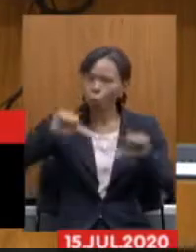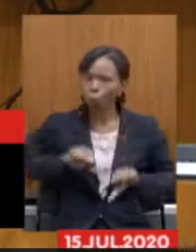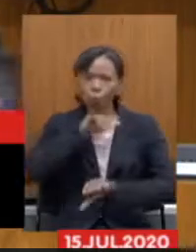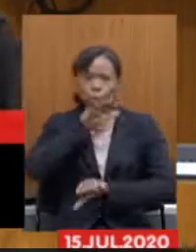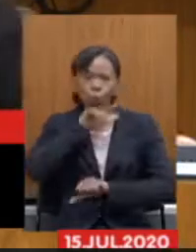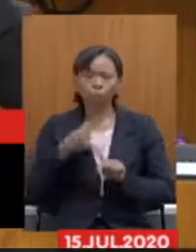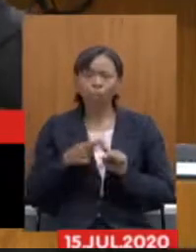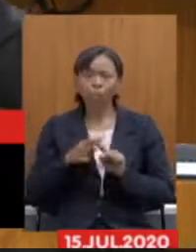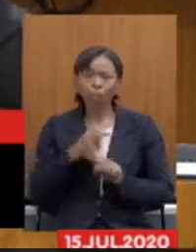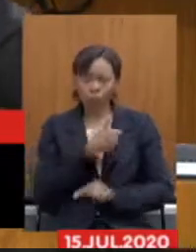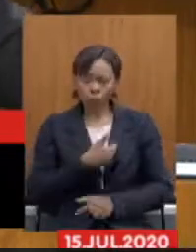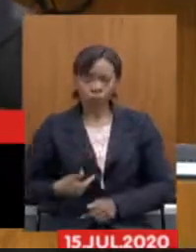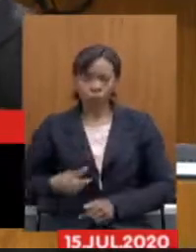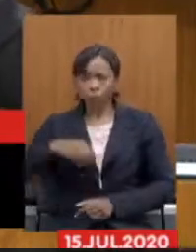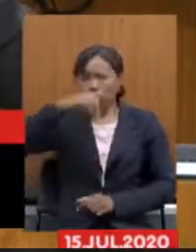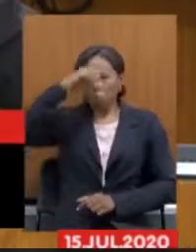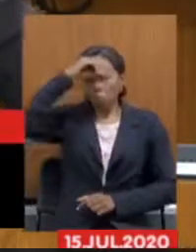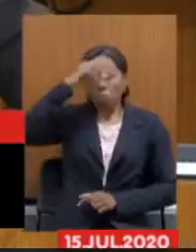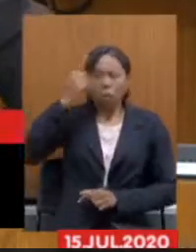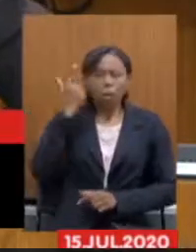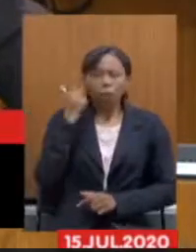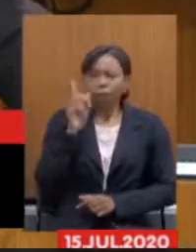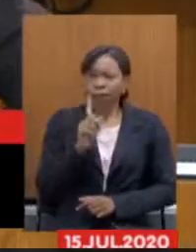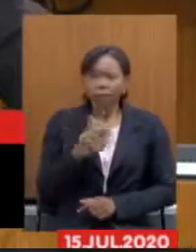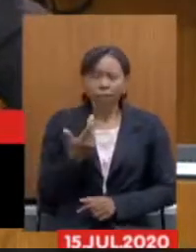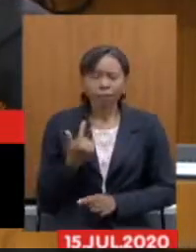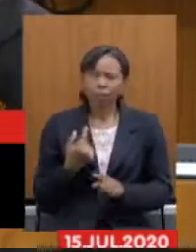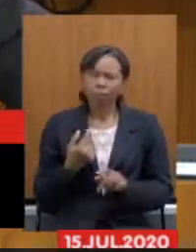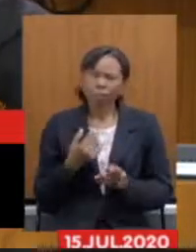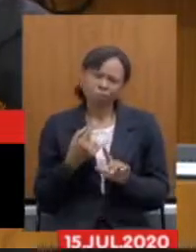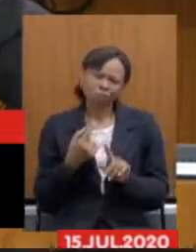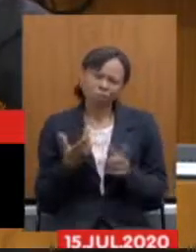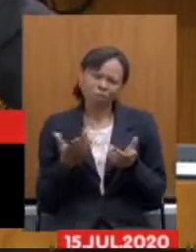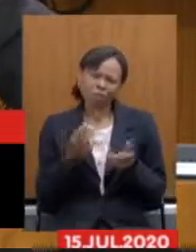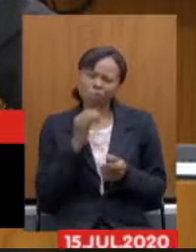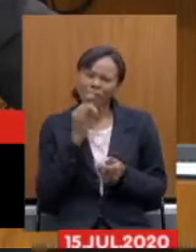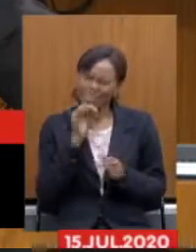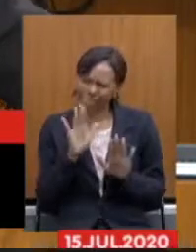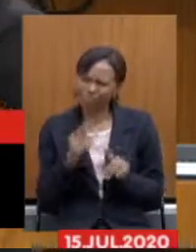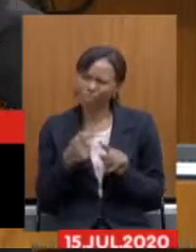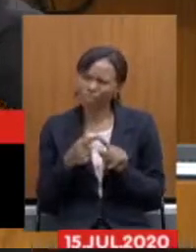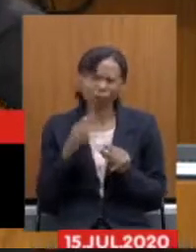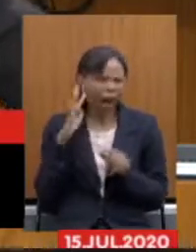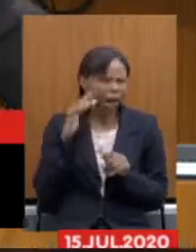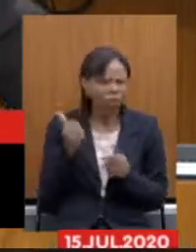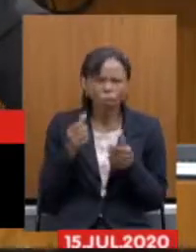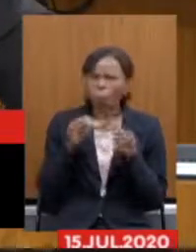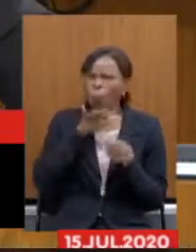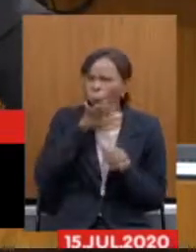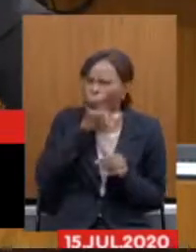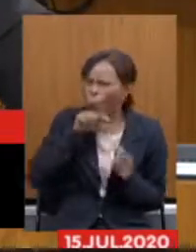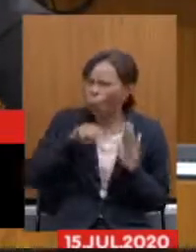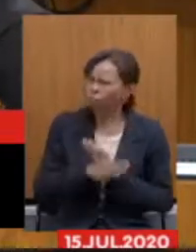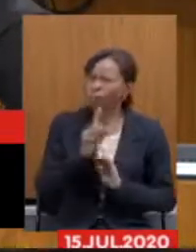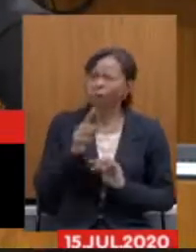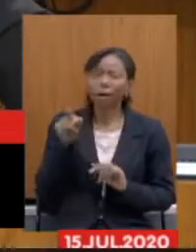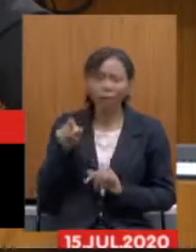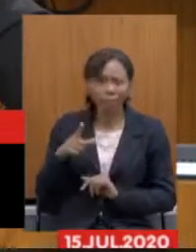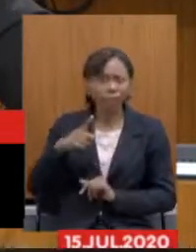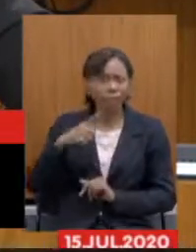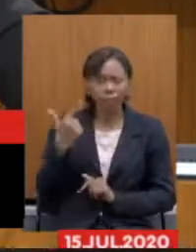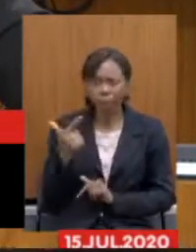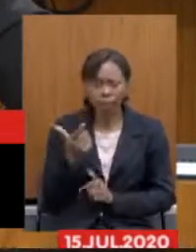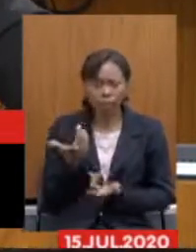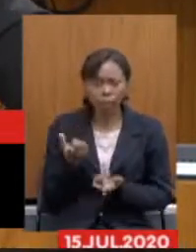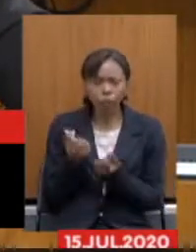não consegue saber por exemplo porque eu não acredito que seja tão cruel a ponto de fazer isso que ele tem dinheiro em caixa para pagar